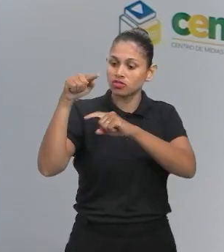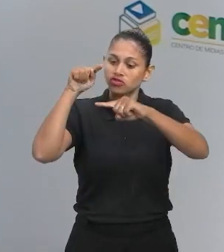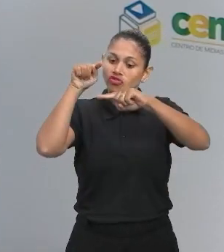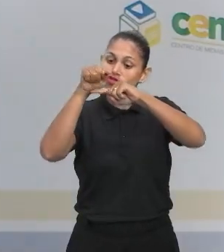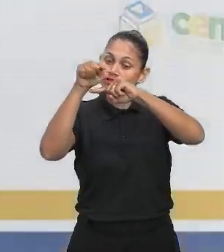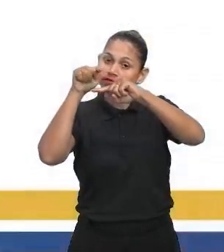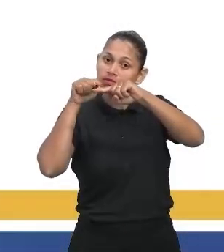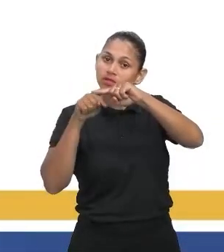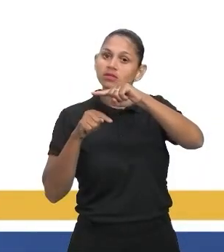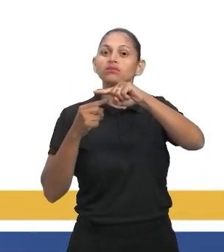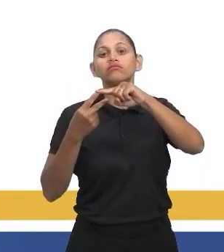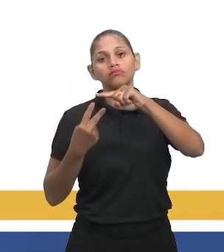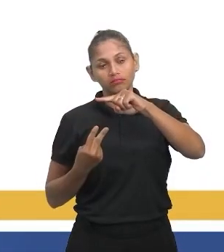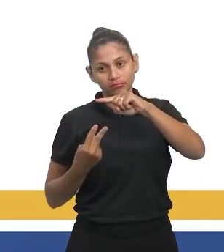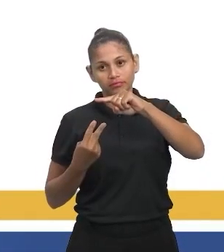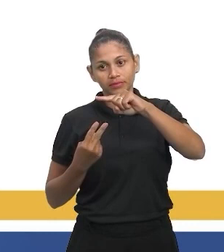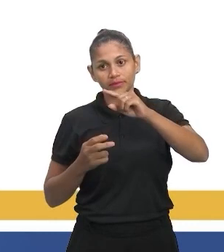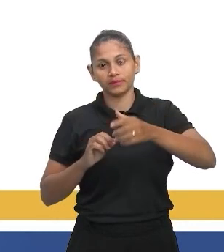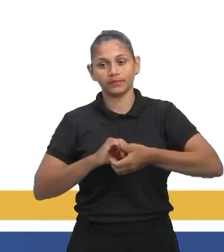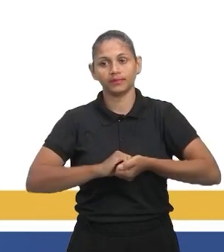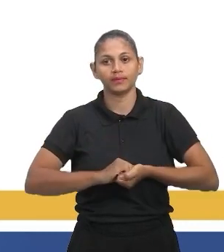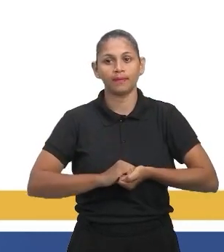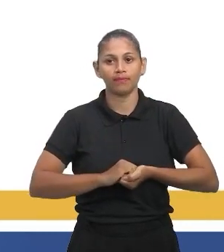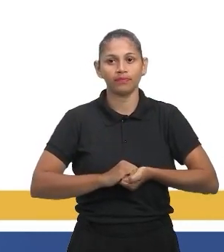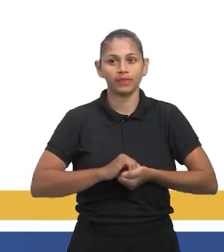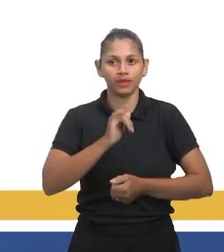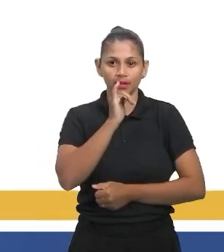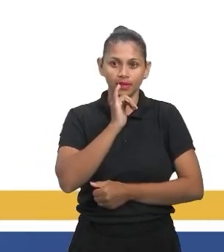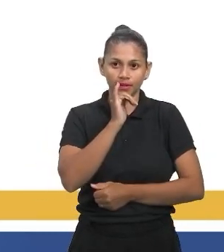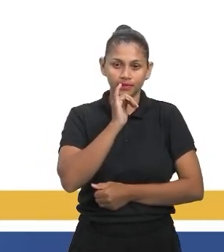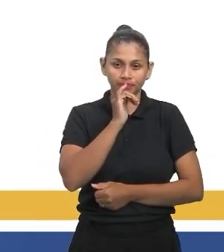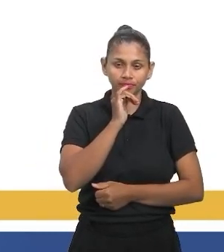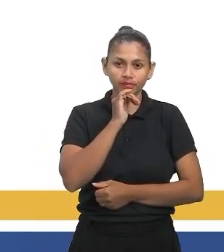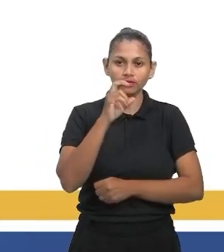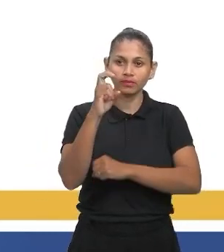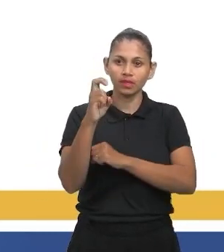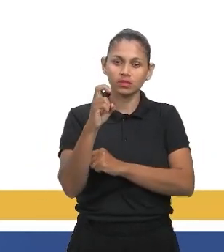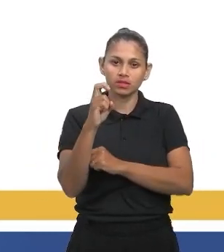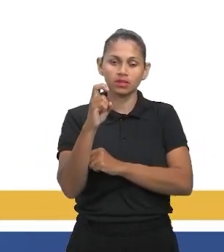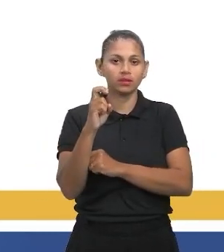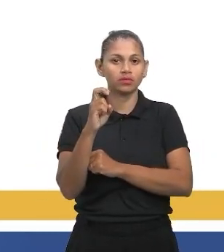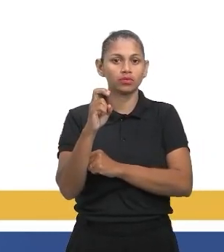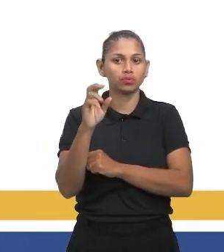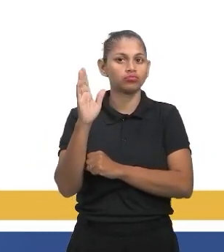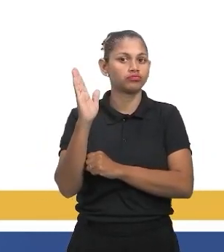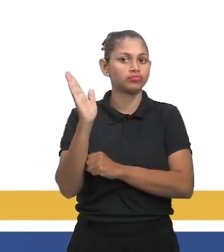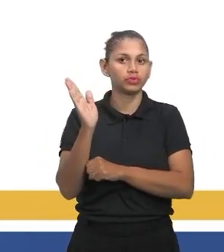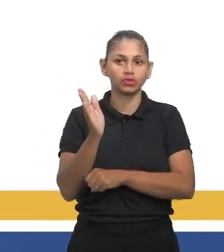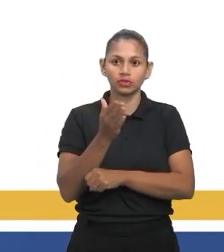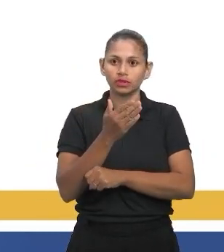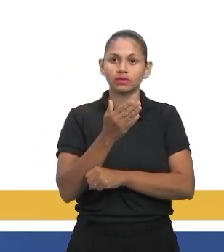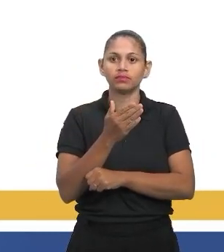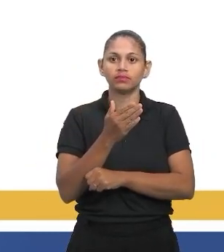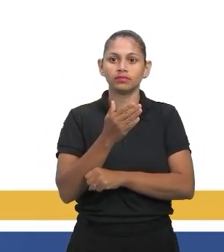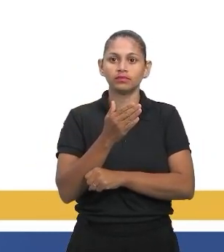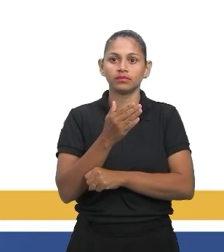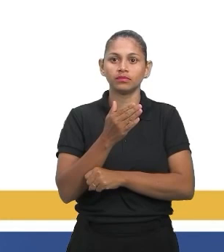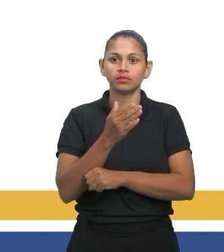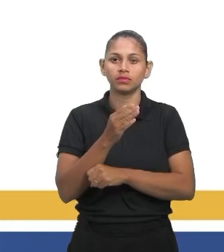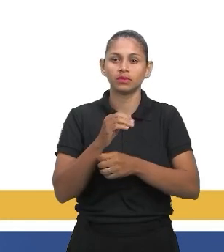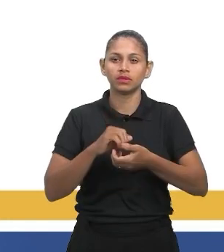gráfico? Beleza. Se eu pegar aqui, começo do cinco, elimina cinco primeiro. Então, dois, cinco. Então, dois.